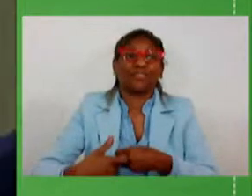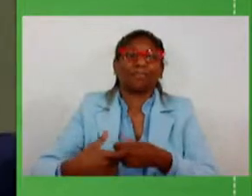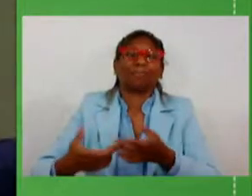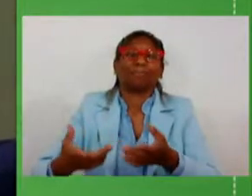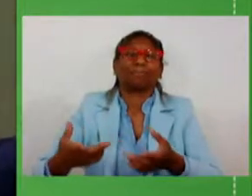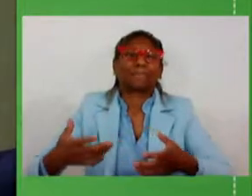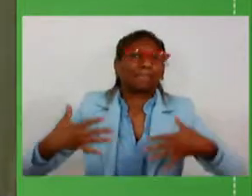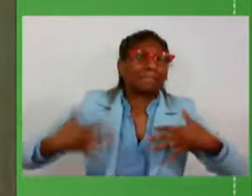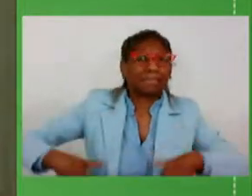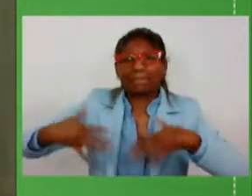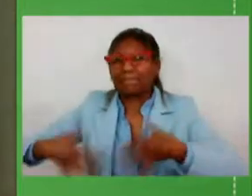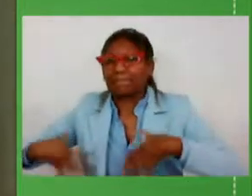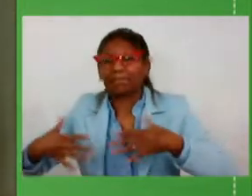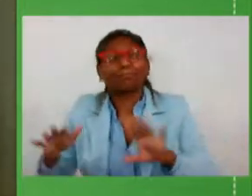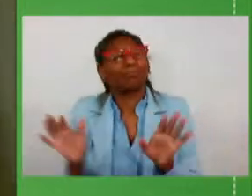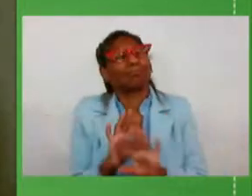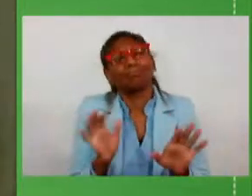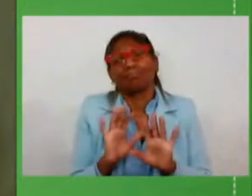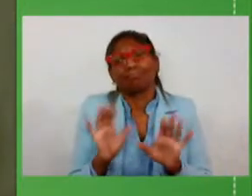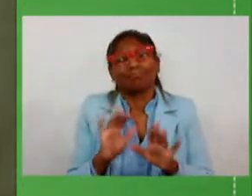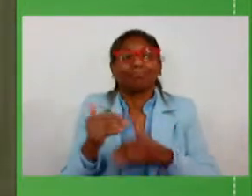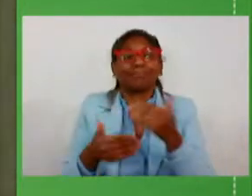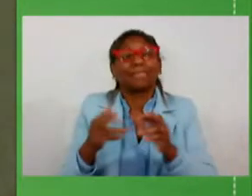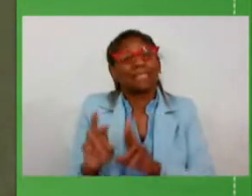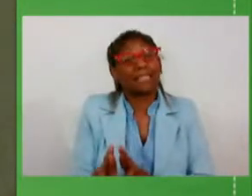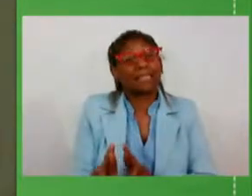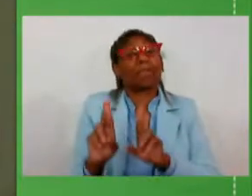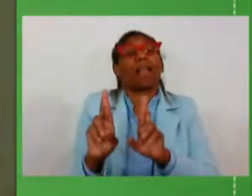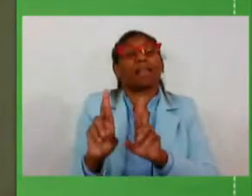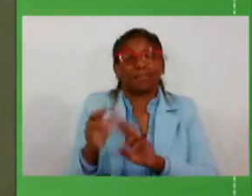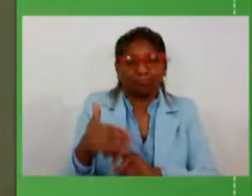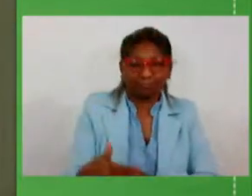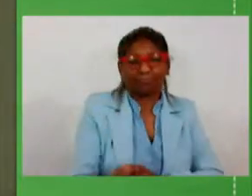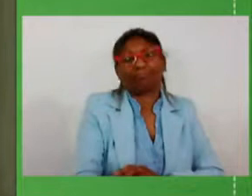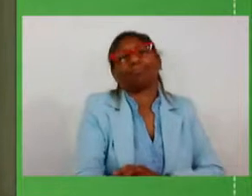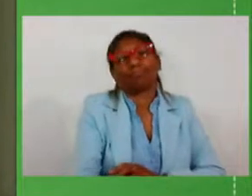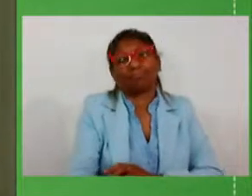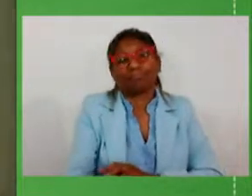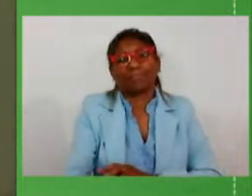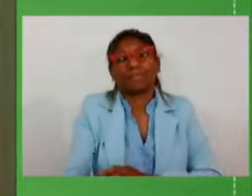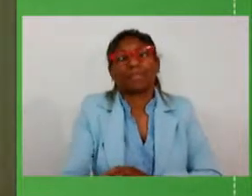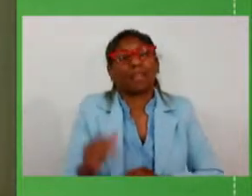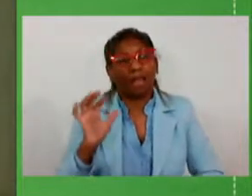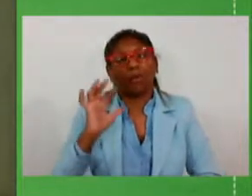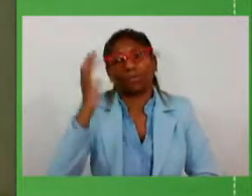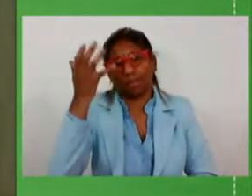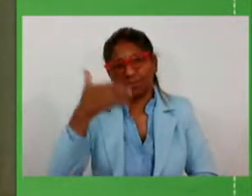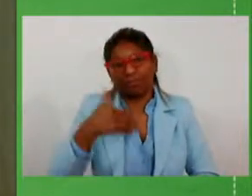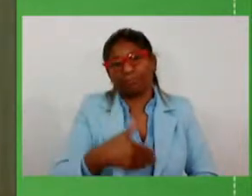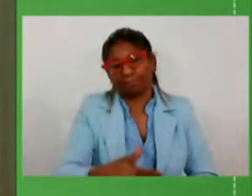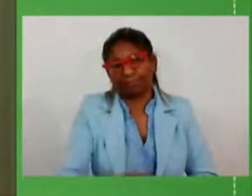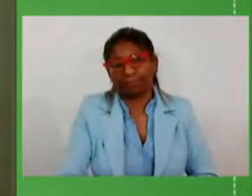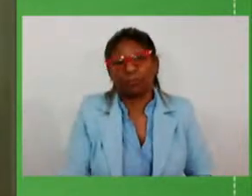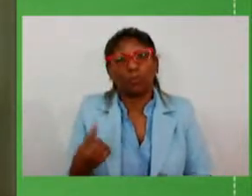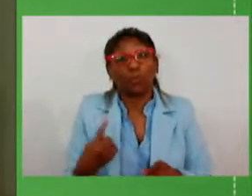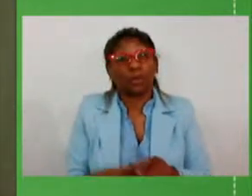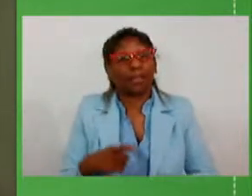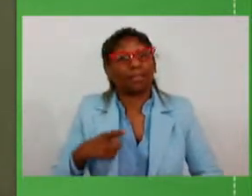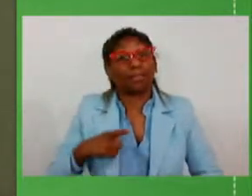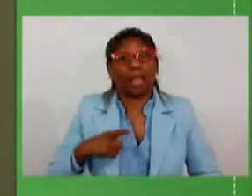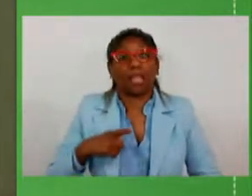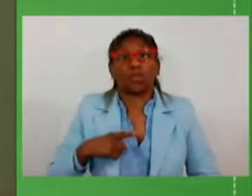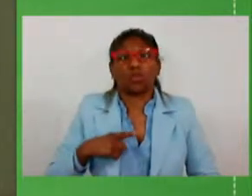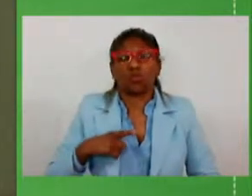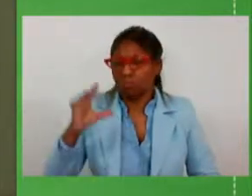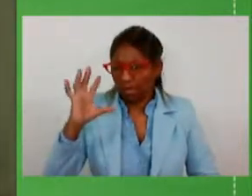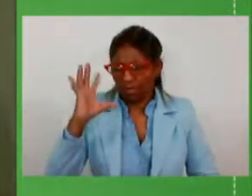sósas ontem e com a esperança a partir de hoje que realmente elas terão porque há uma determinação do governador